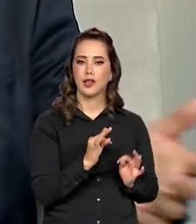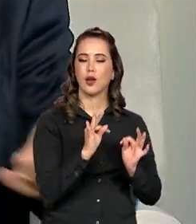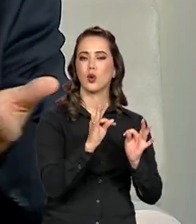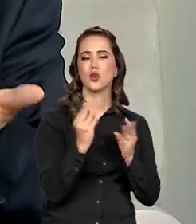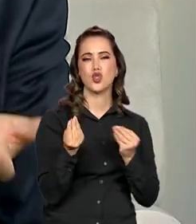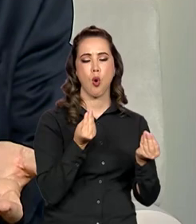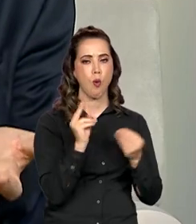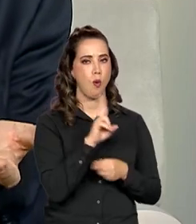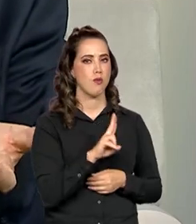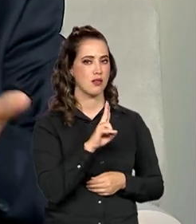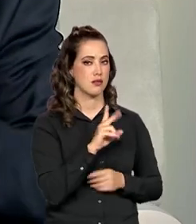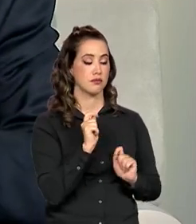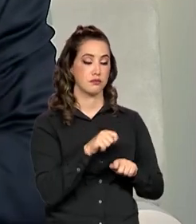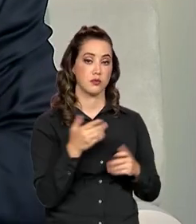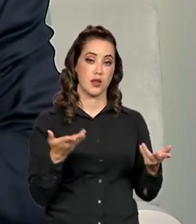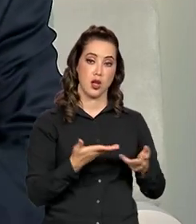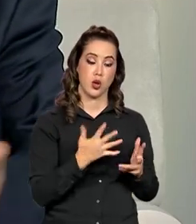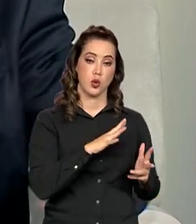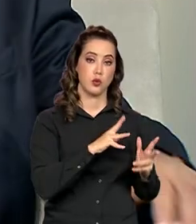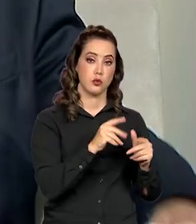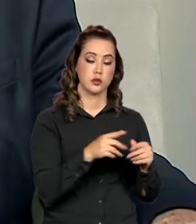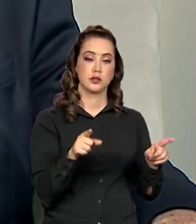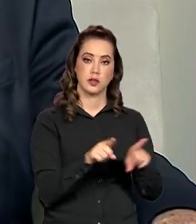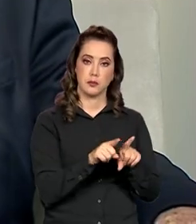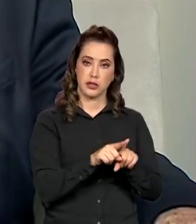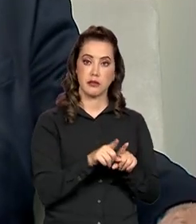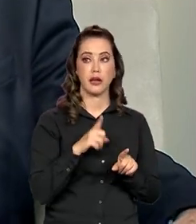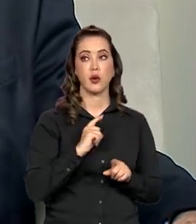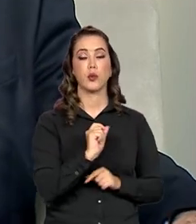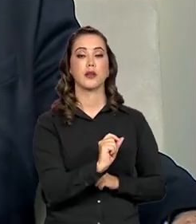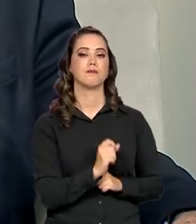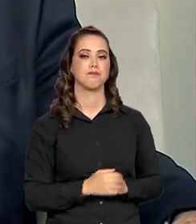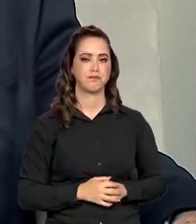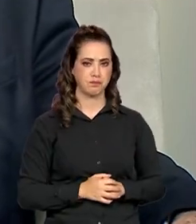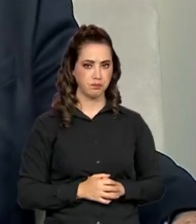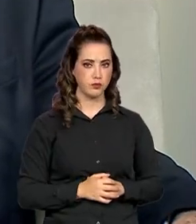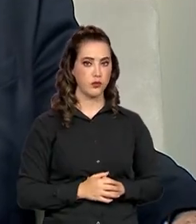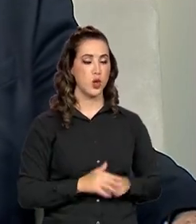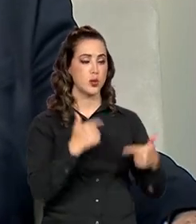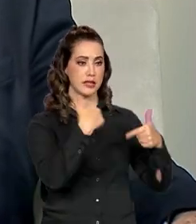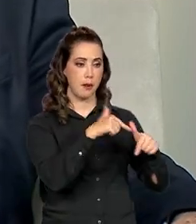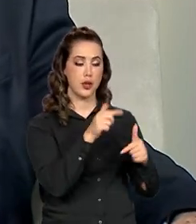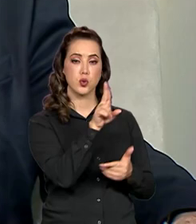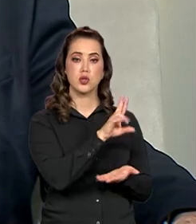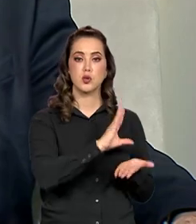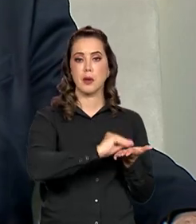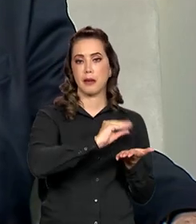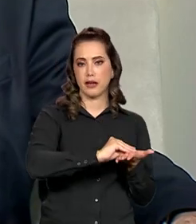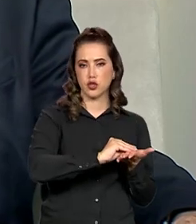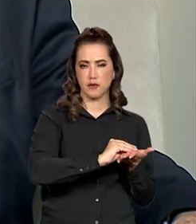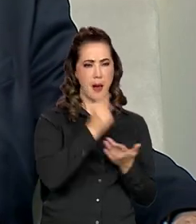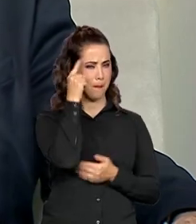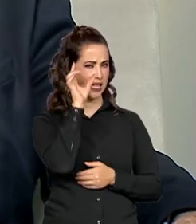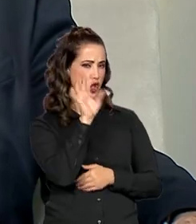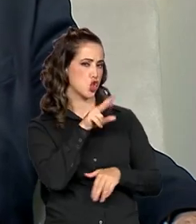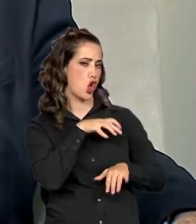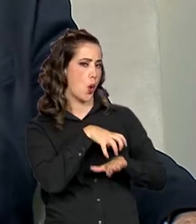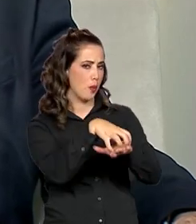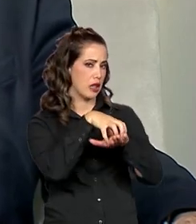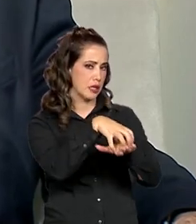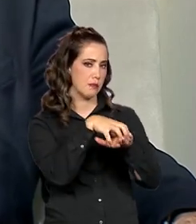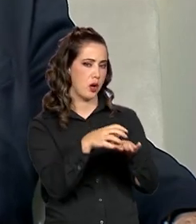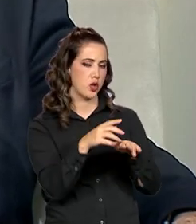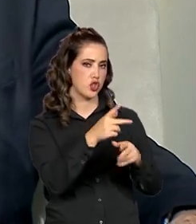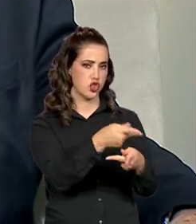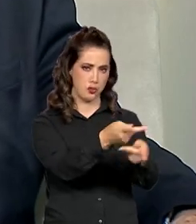tem, neste mundo, a história dos trabalhadores em aplicativos, que muita gente pensa que é só entregador de pizza, ou que